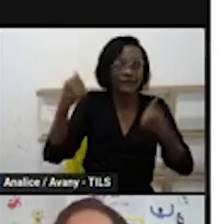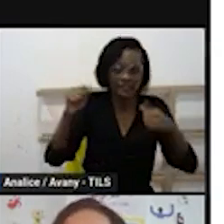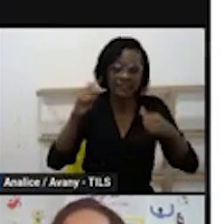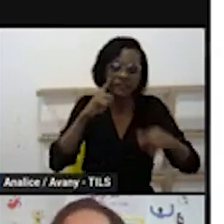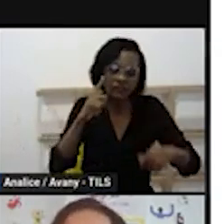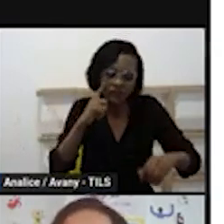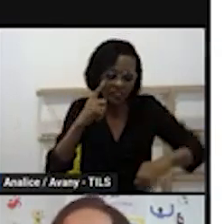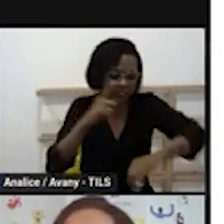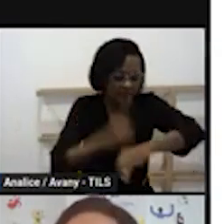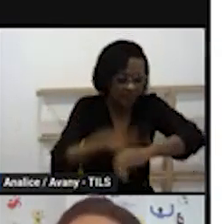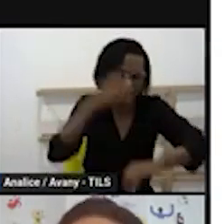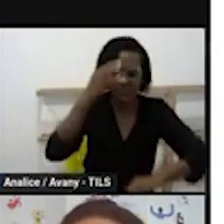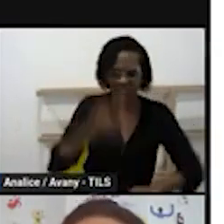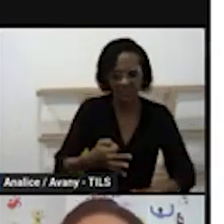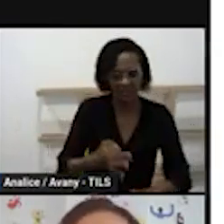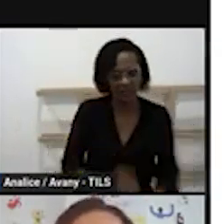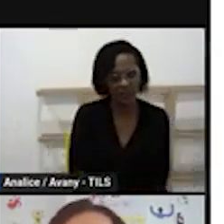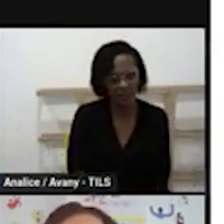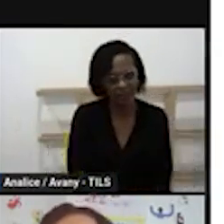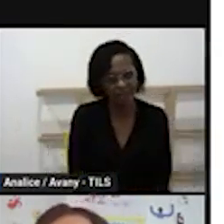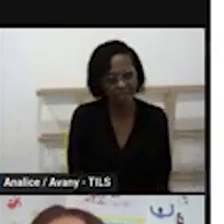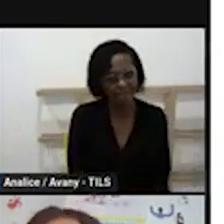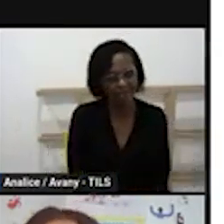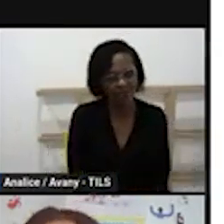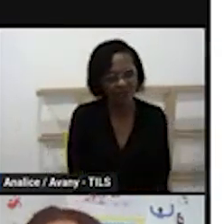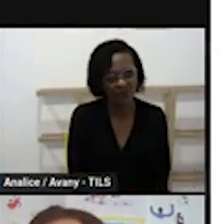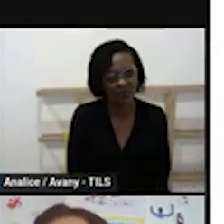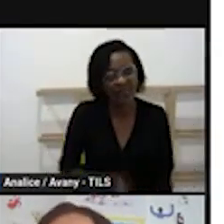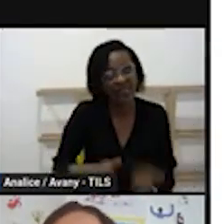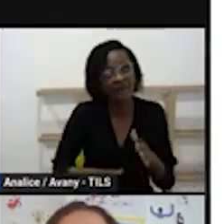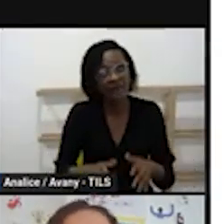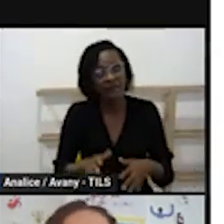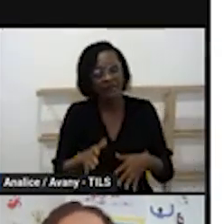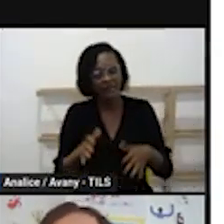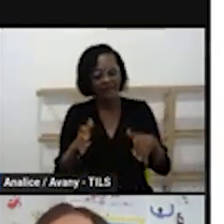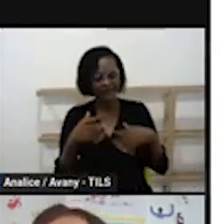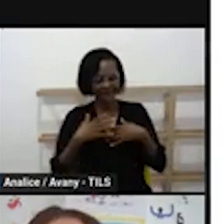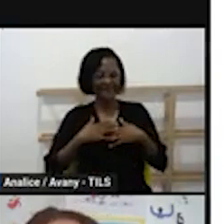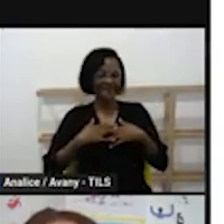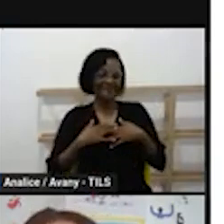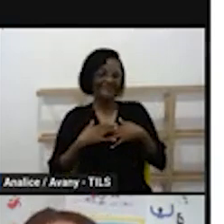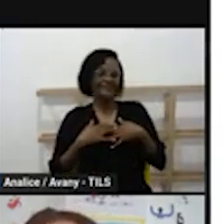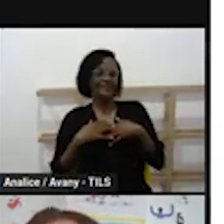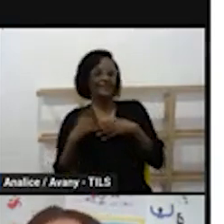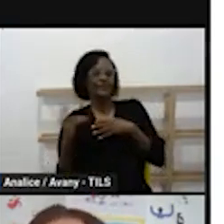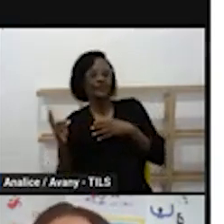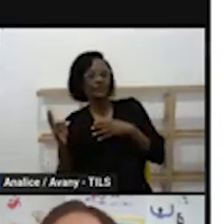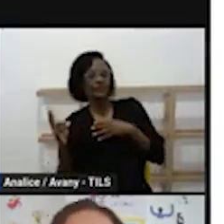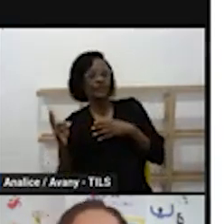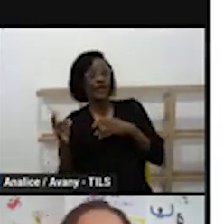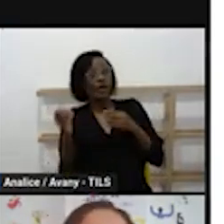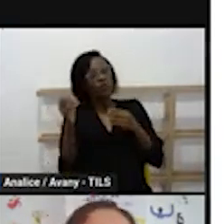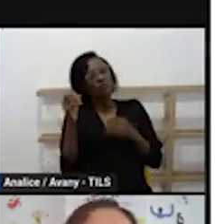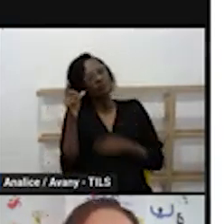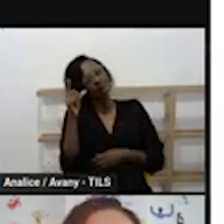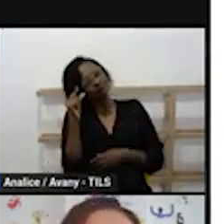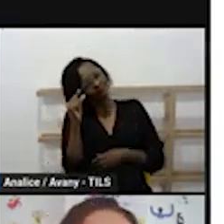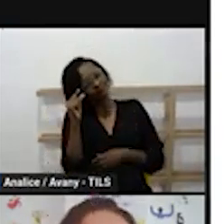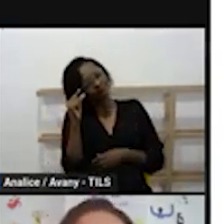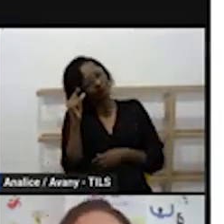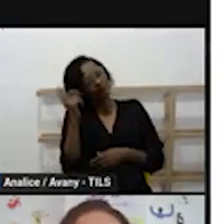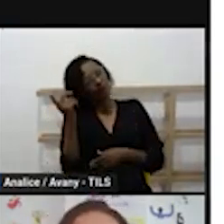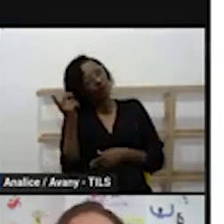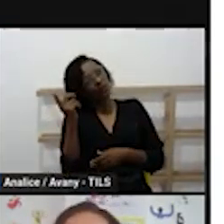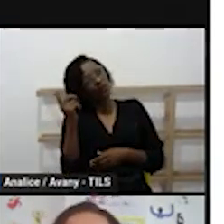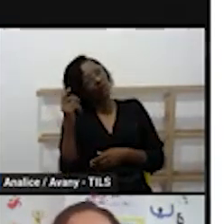necessariamente não precisa ser o dormir então a criança ela pode ficar deitadinha ela pode ficar com olhinho fechado colocar uma